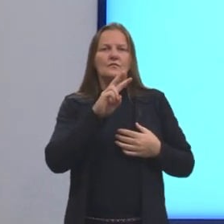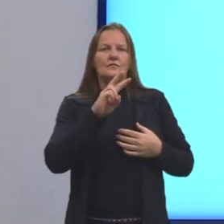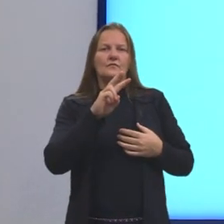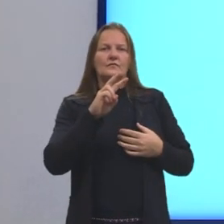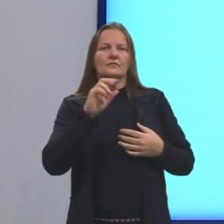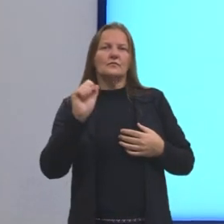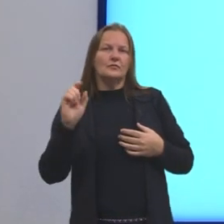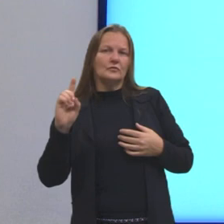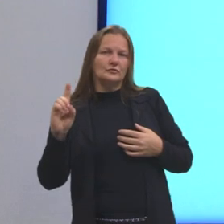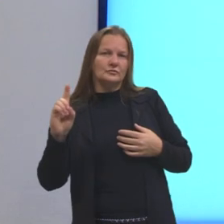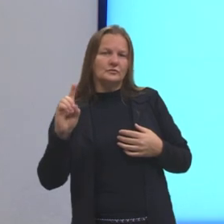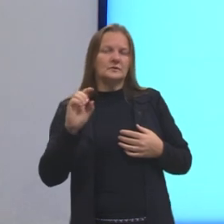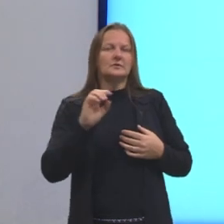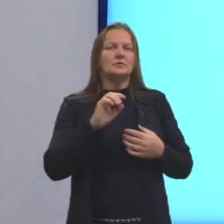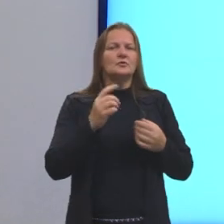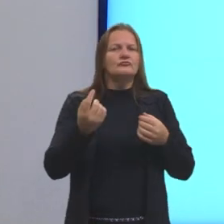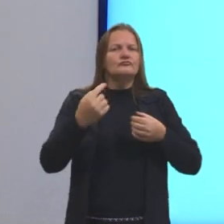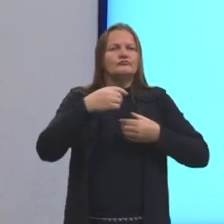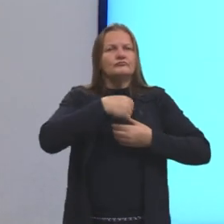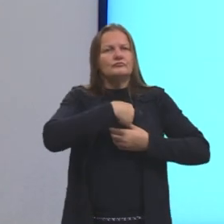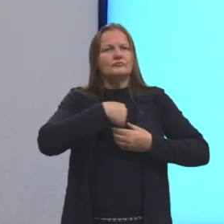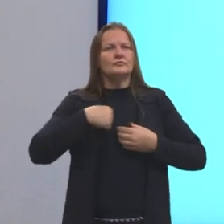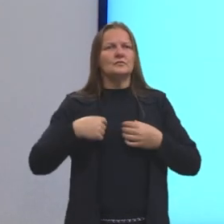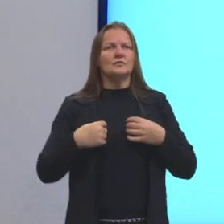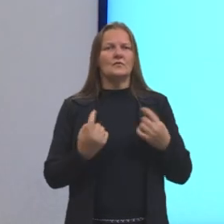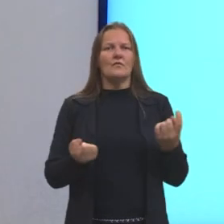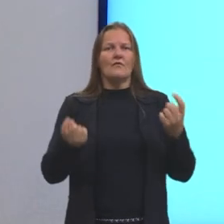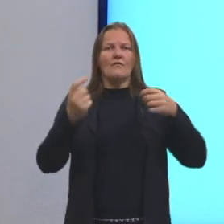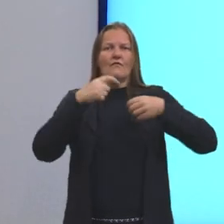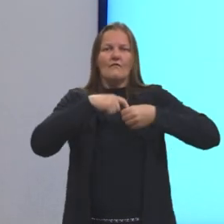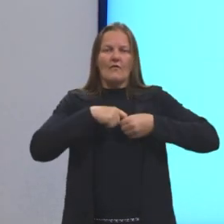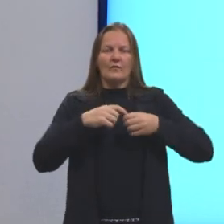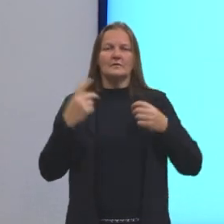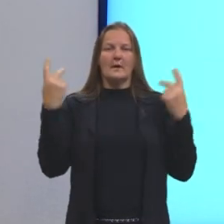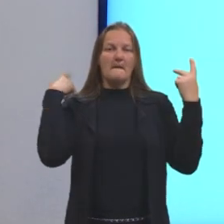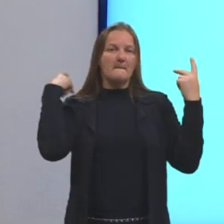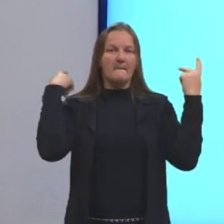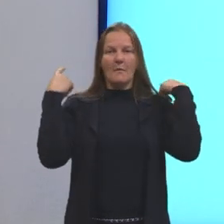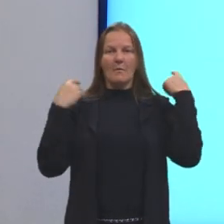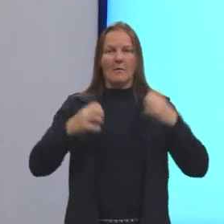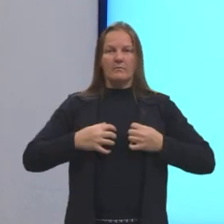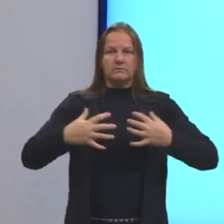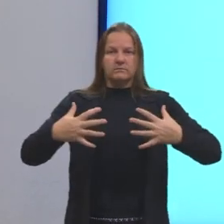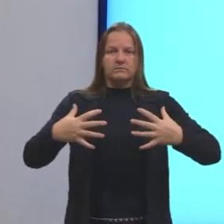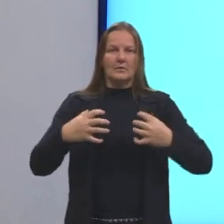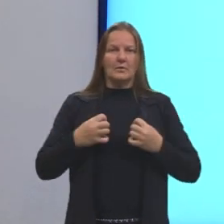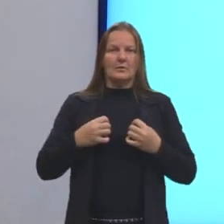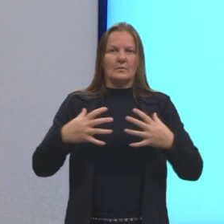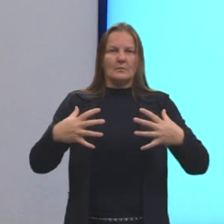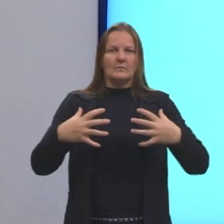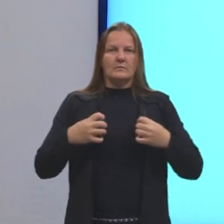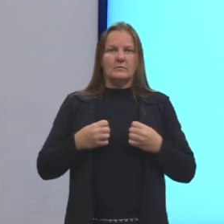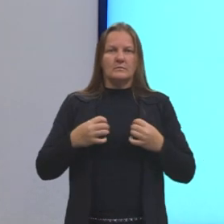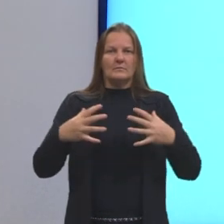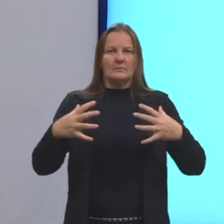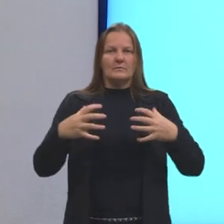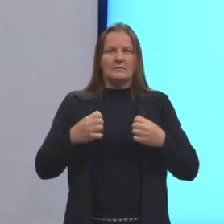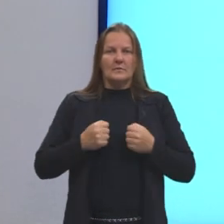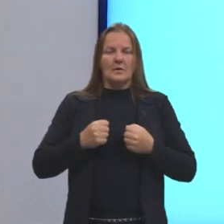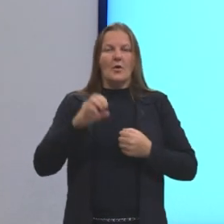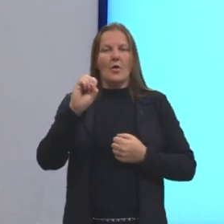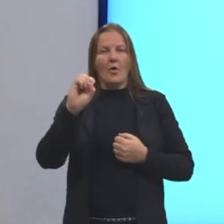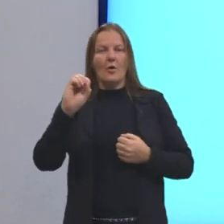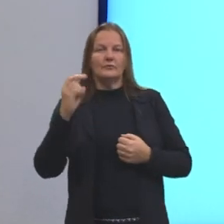direito. Daqui, ele vai de volta para os pulmões. Para pegar o quê nos pulmões? Mais